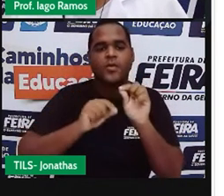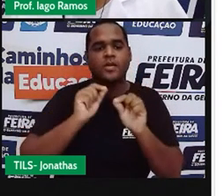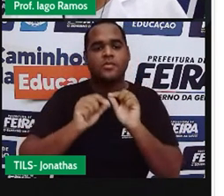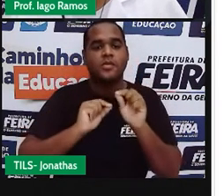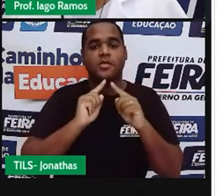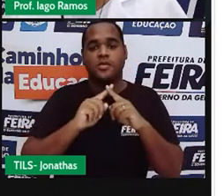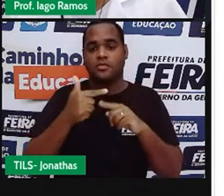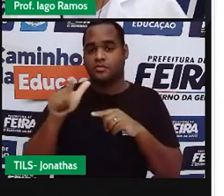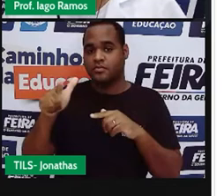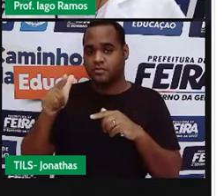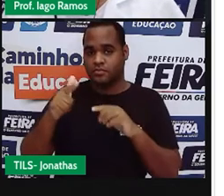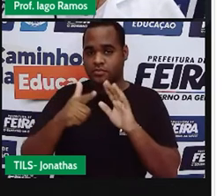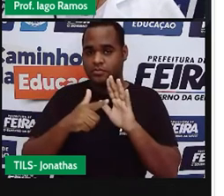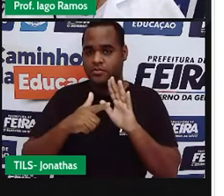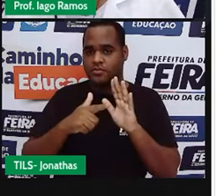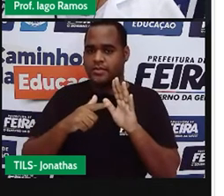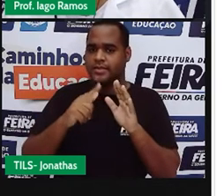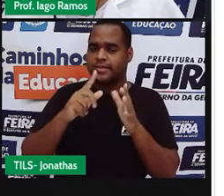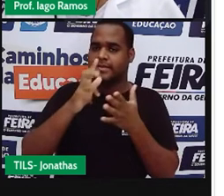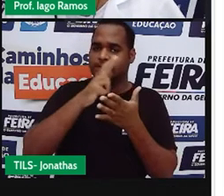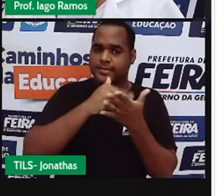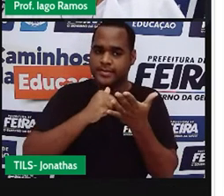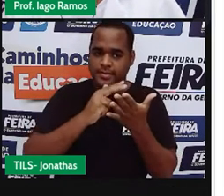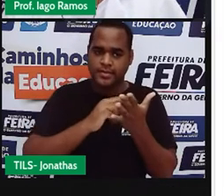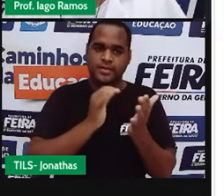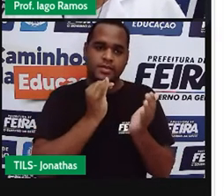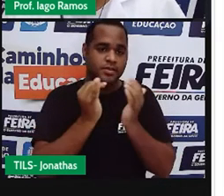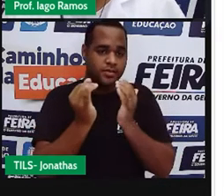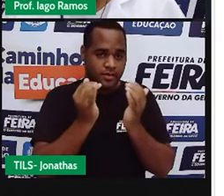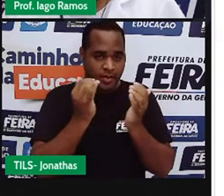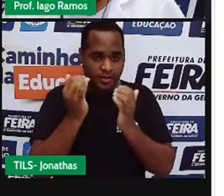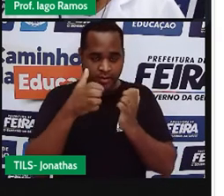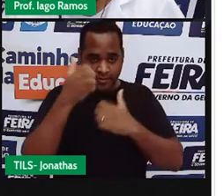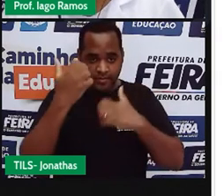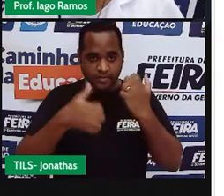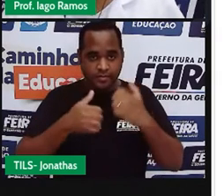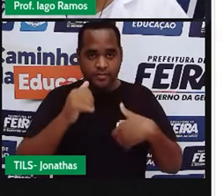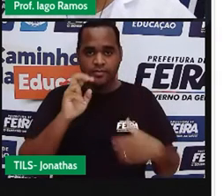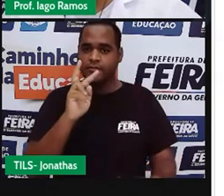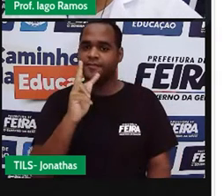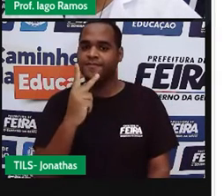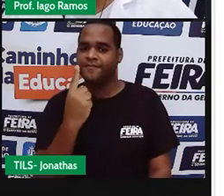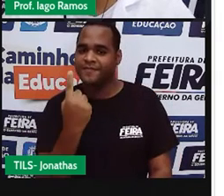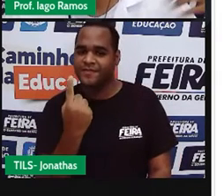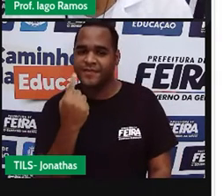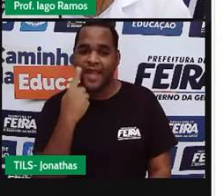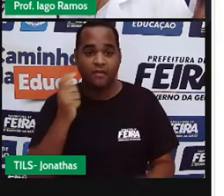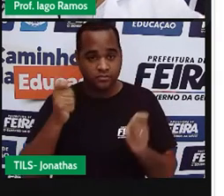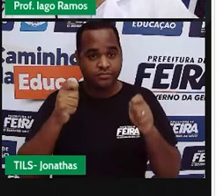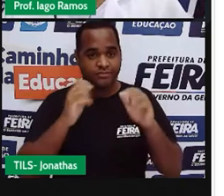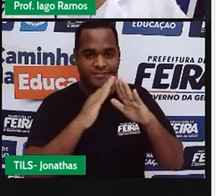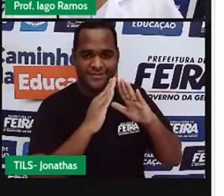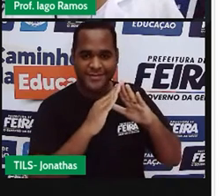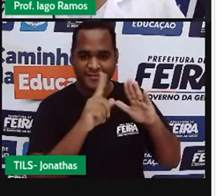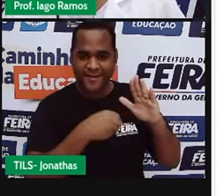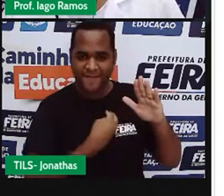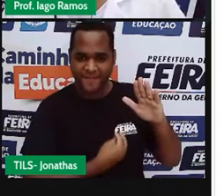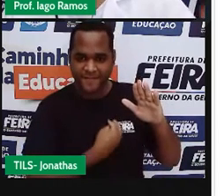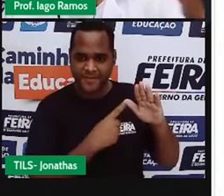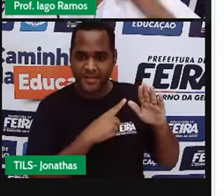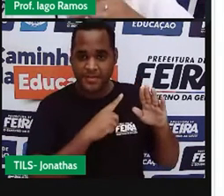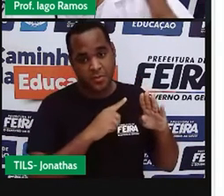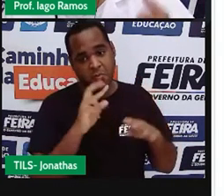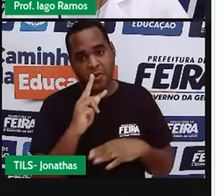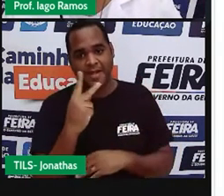Vamos fazer aqui uma outra ilustração. Onde esse H1 vai ser uma casa. O